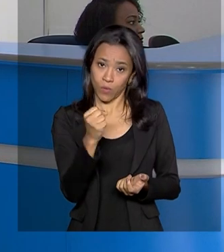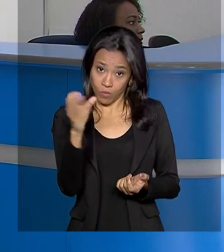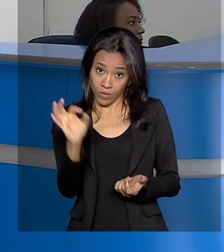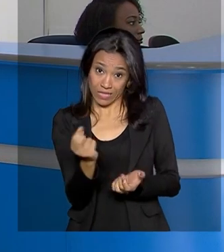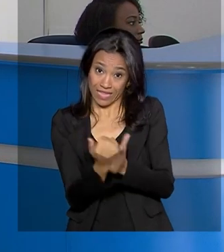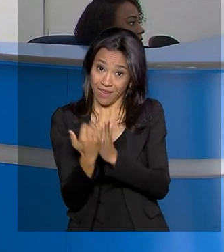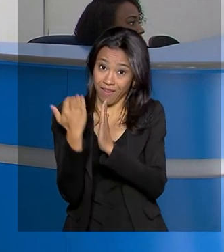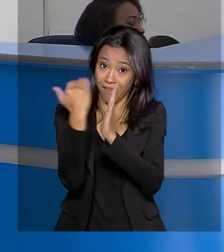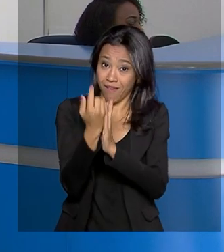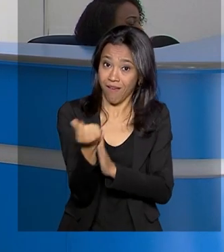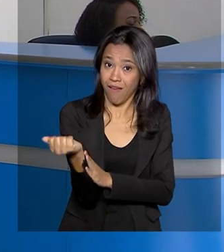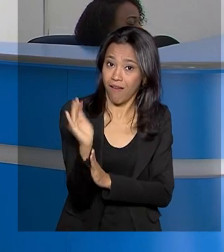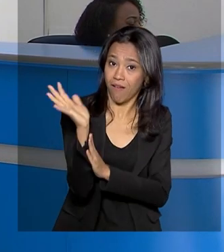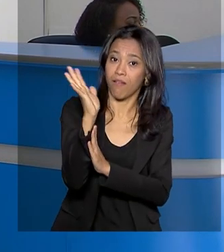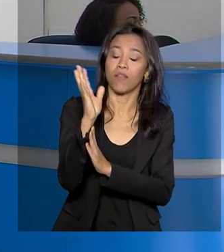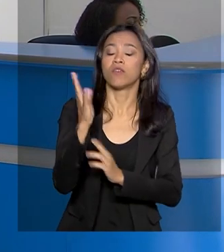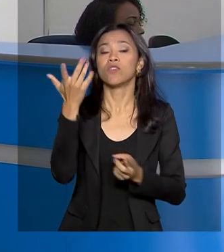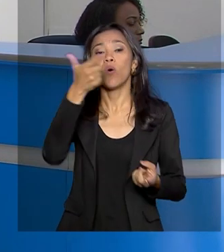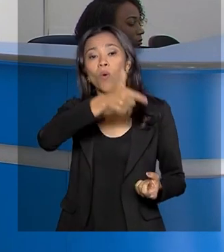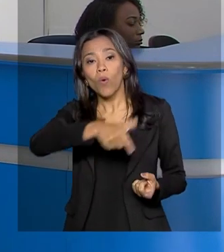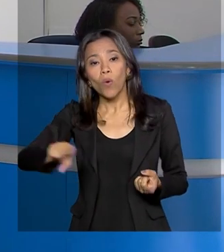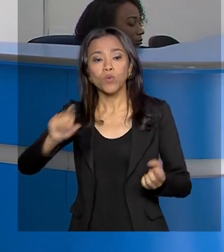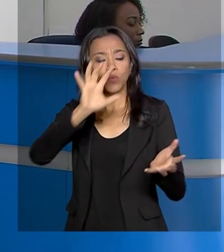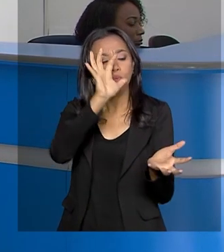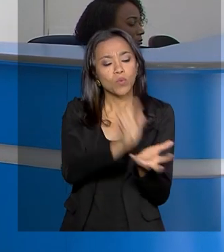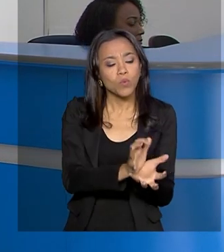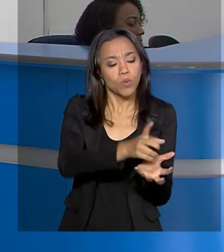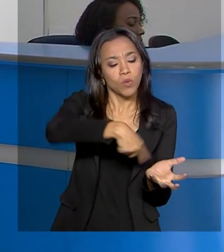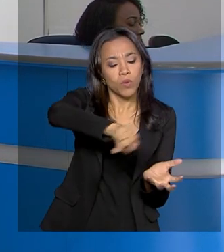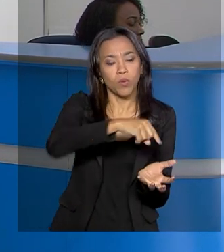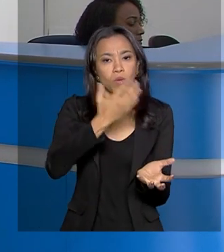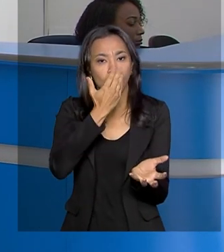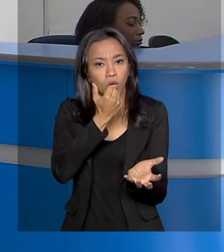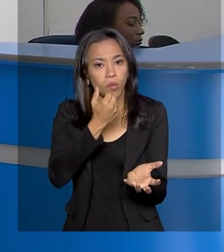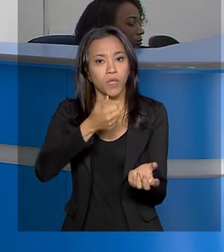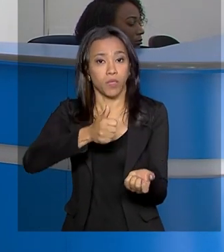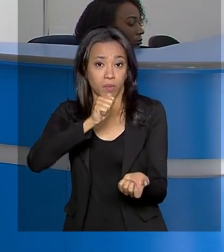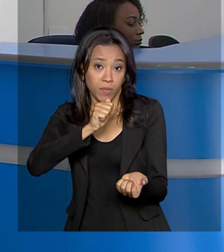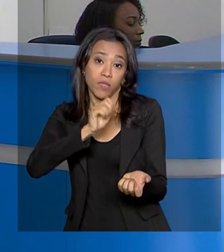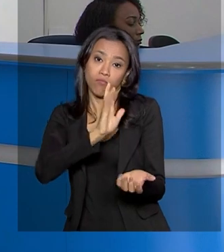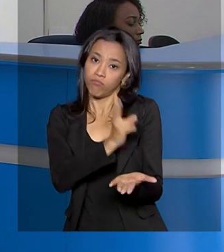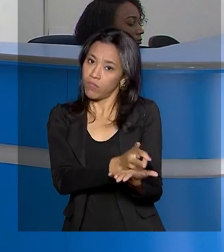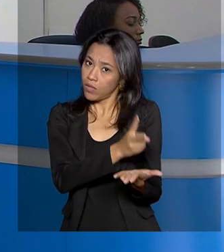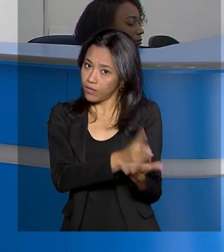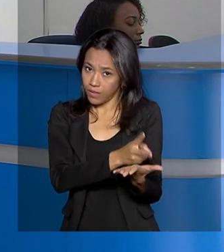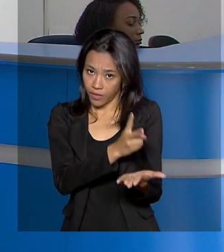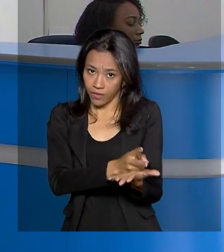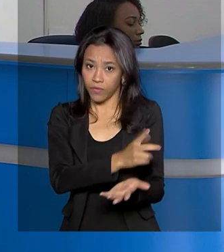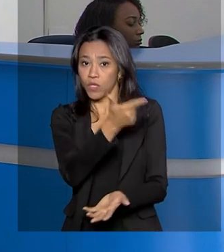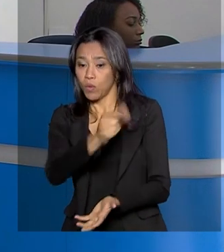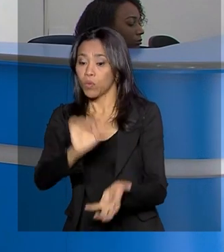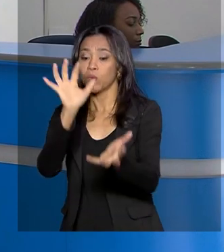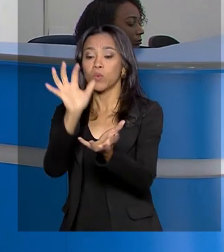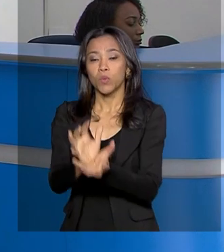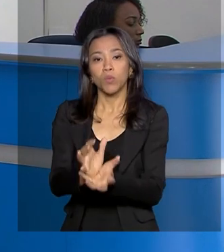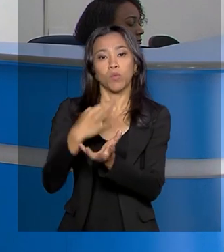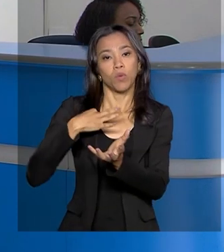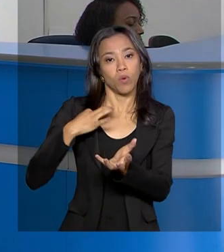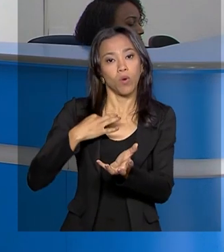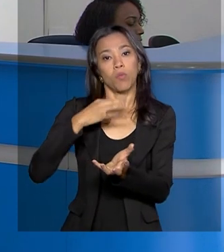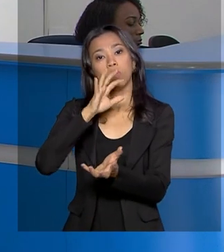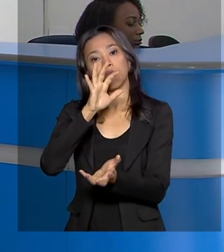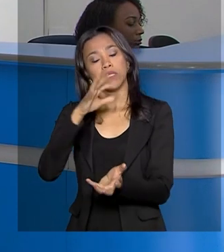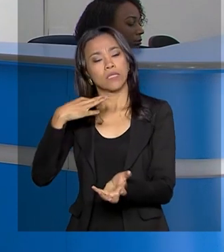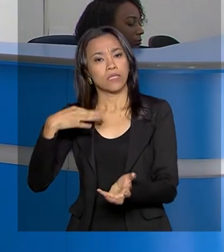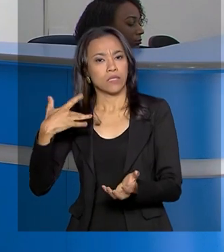Já a média dos preços dos itens do grupo alimentação e bebidas ficou estável. E os dos grupos vestuário, saúde e